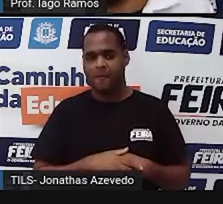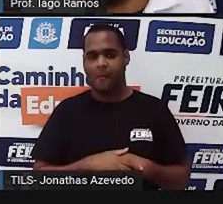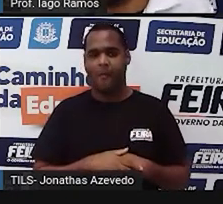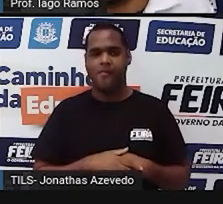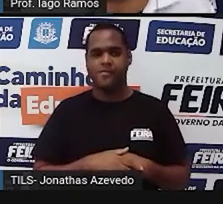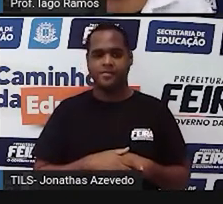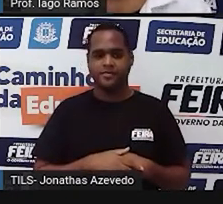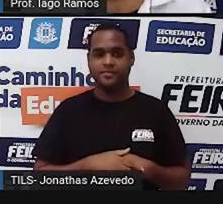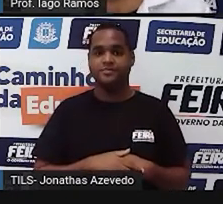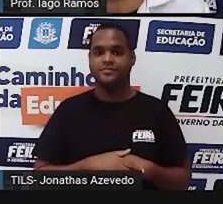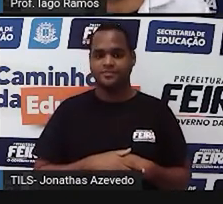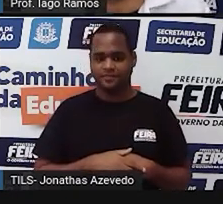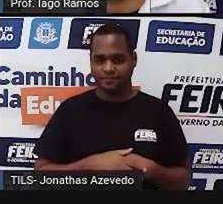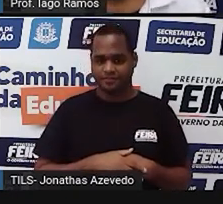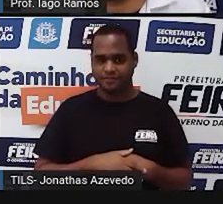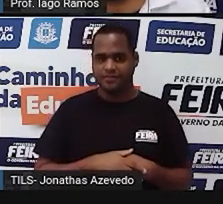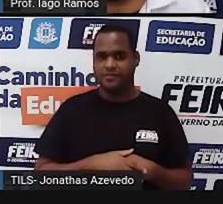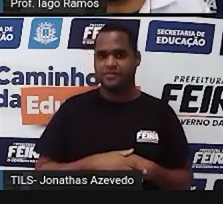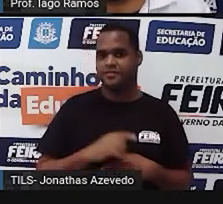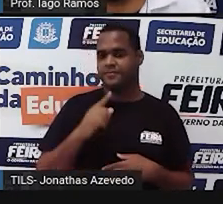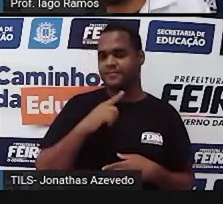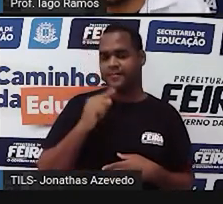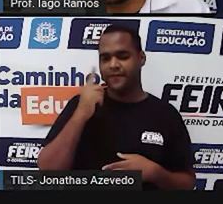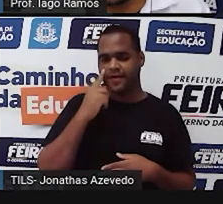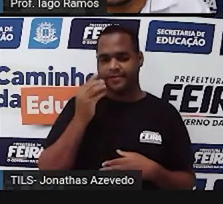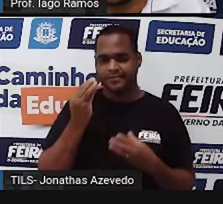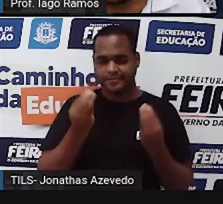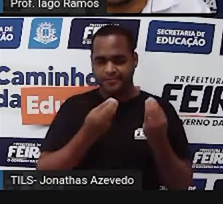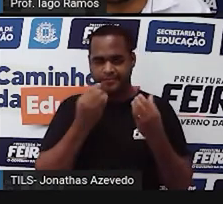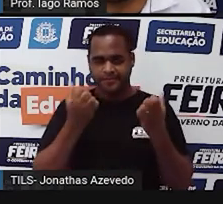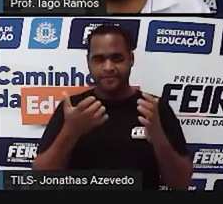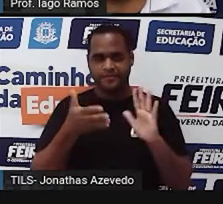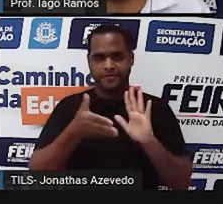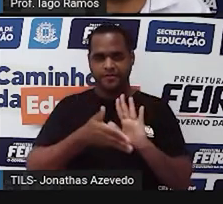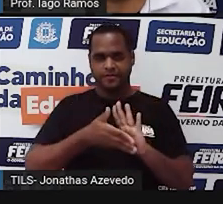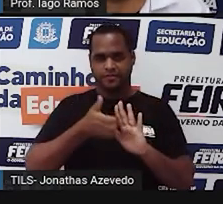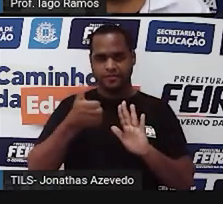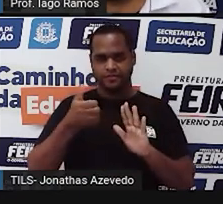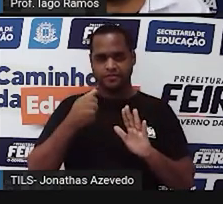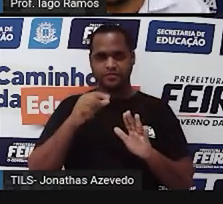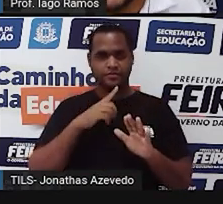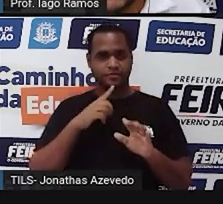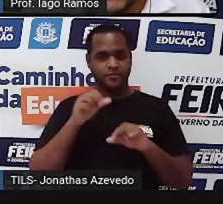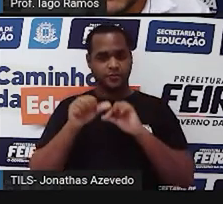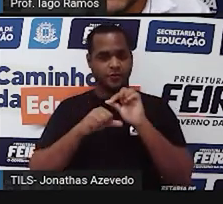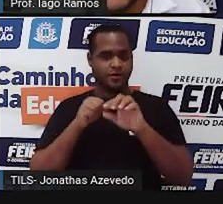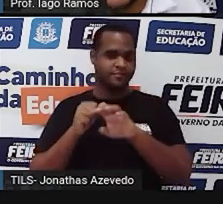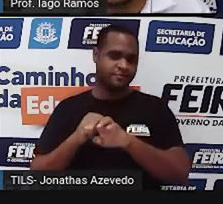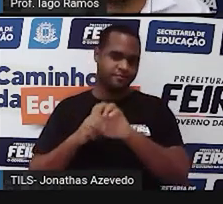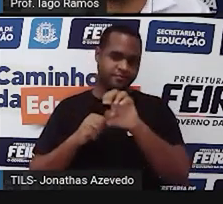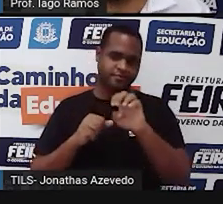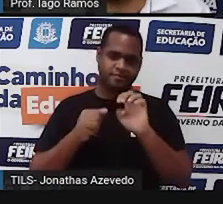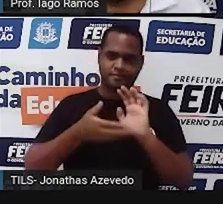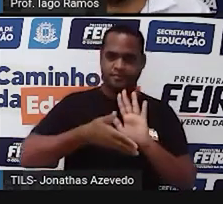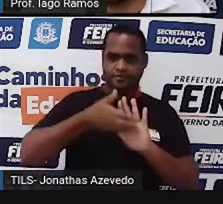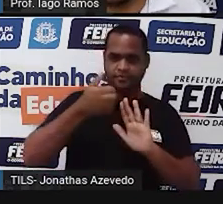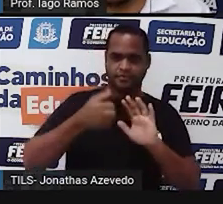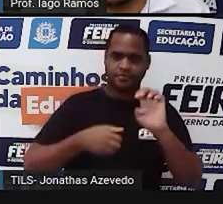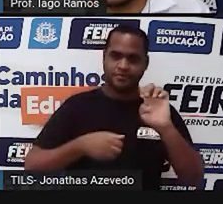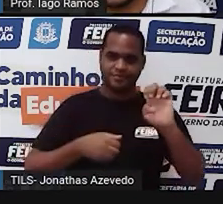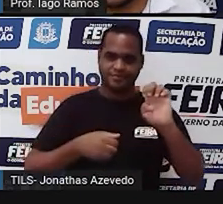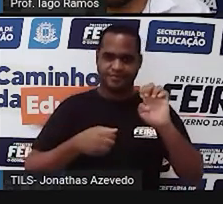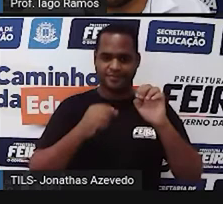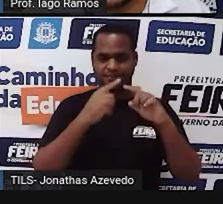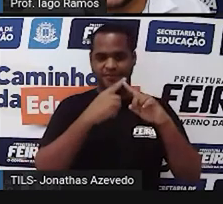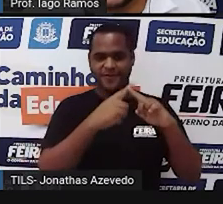Pelo comentário que eu acabei de fazer, eu vou fazer o seguinte, eu vou retirar uma caixinha do lado esquerdo, por isso que eu estou riscando de